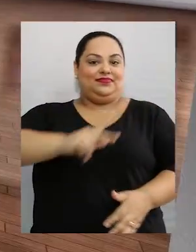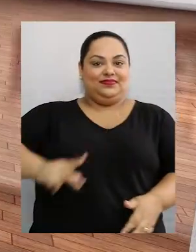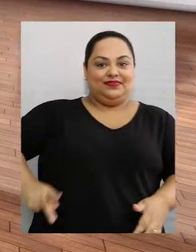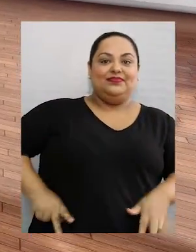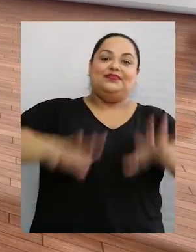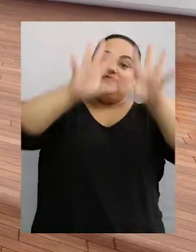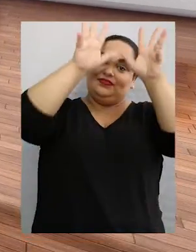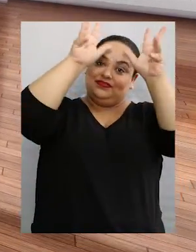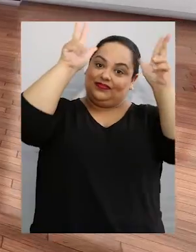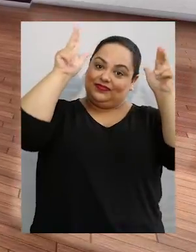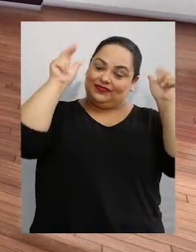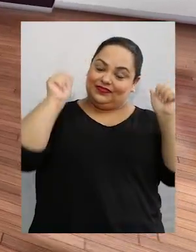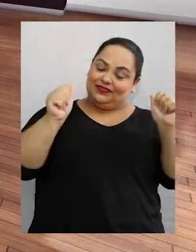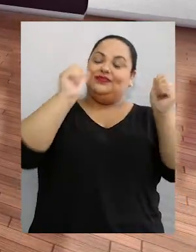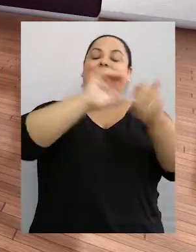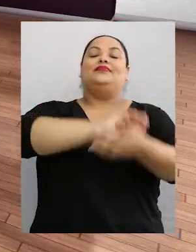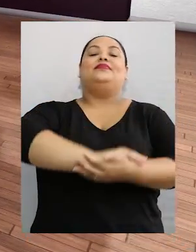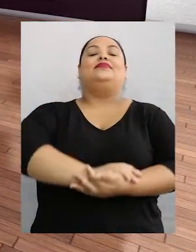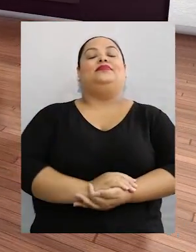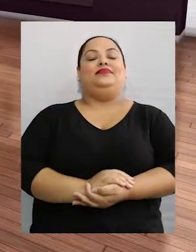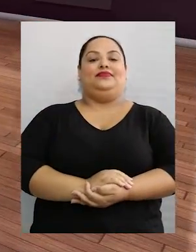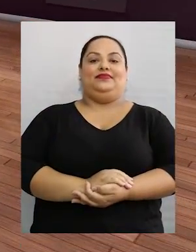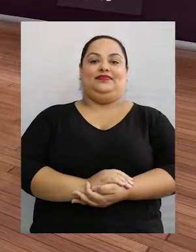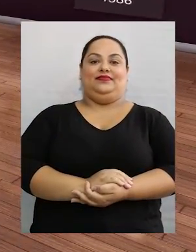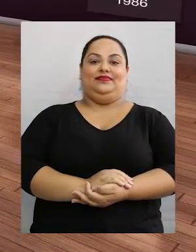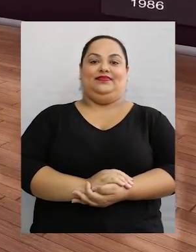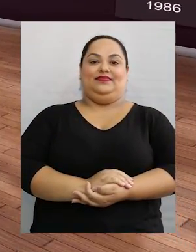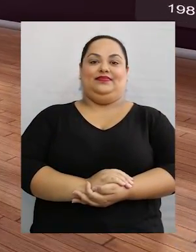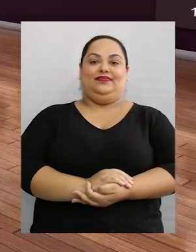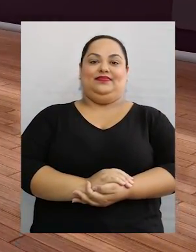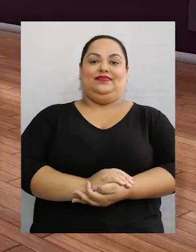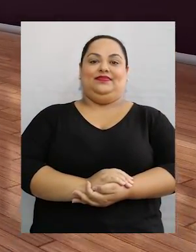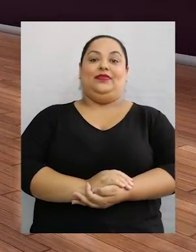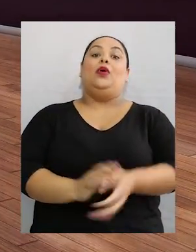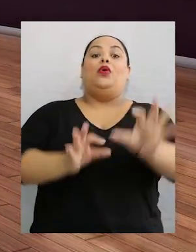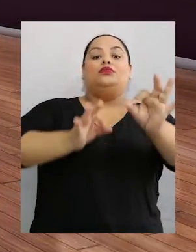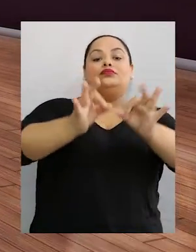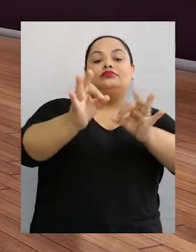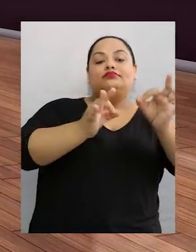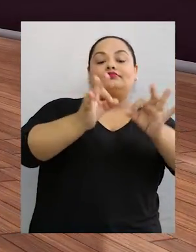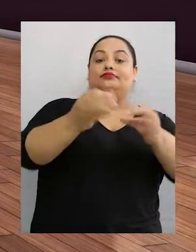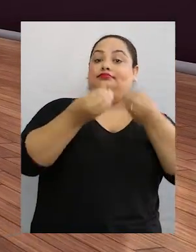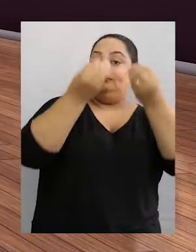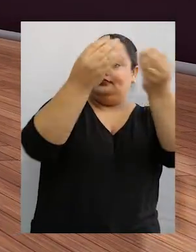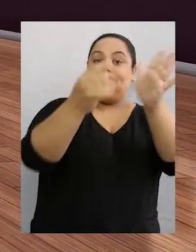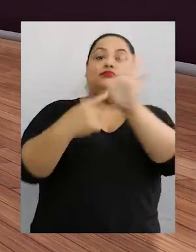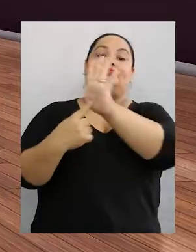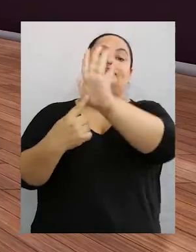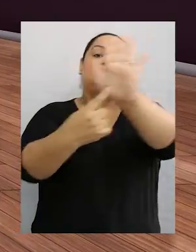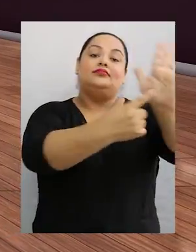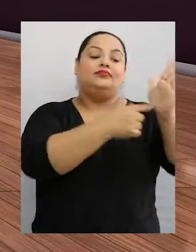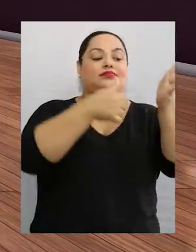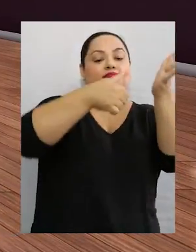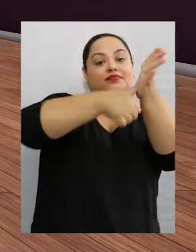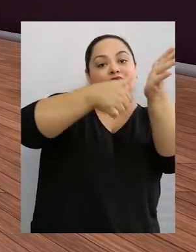centrodememoria.mpac.mp.br. As peças doadas serão expostas com a